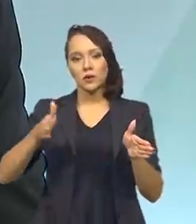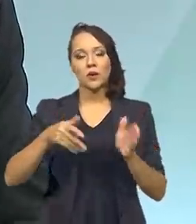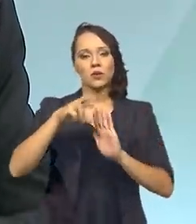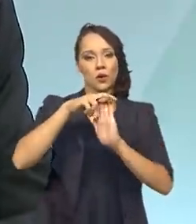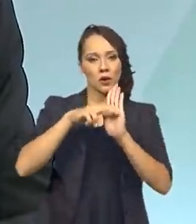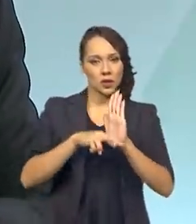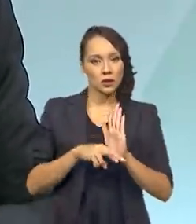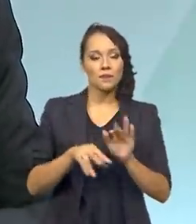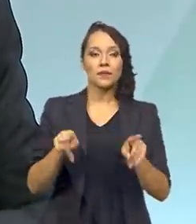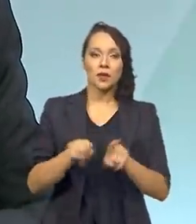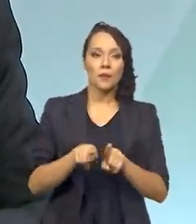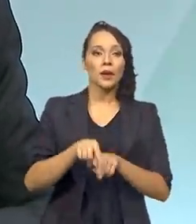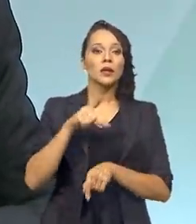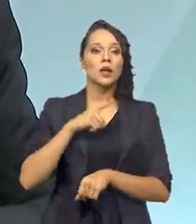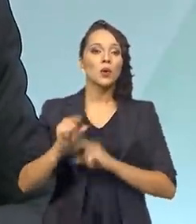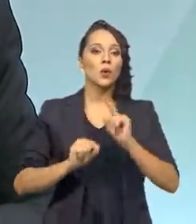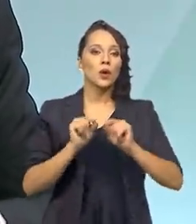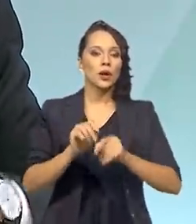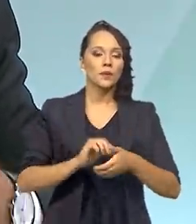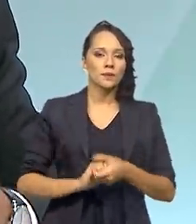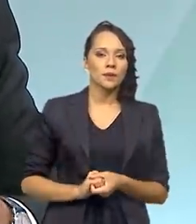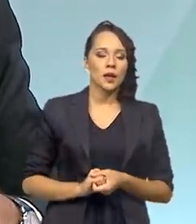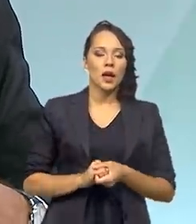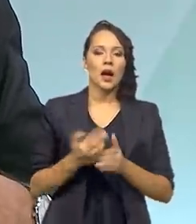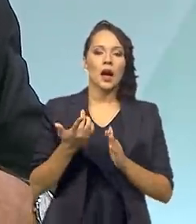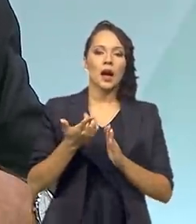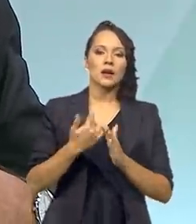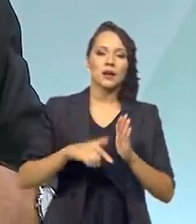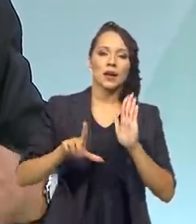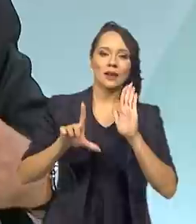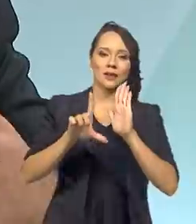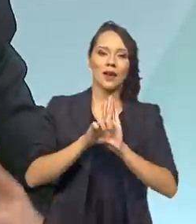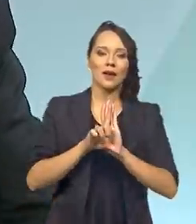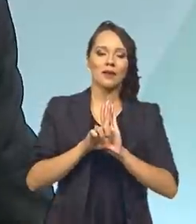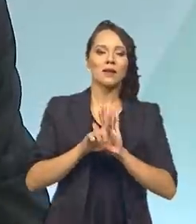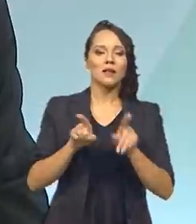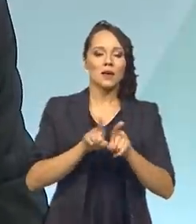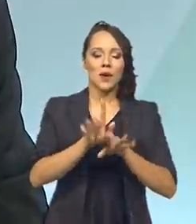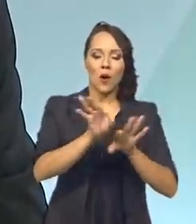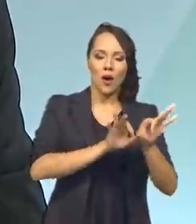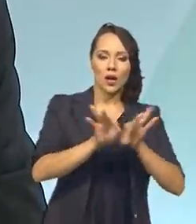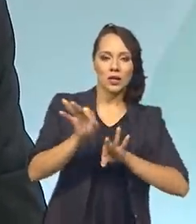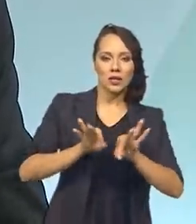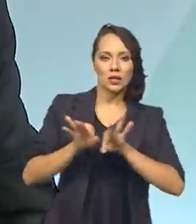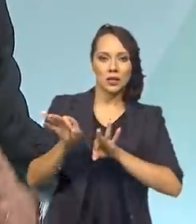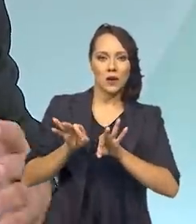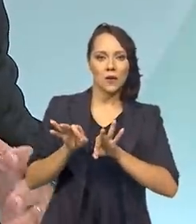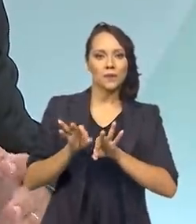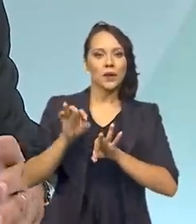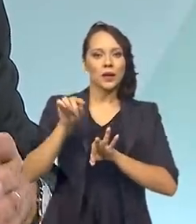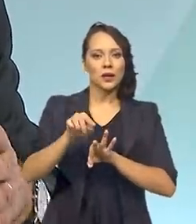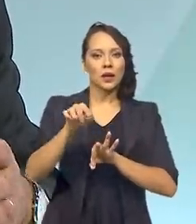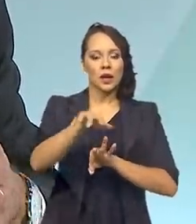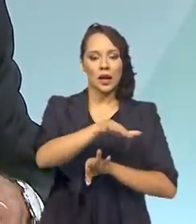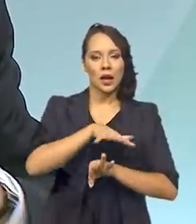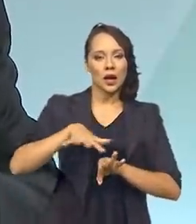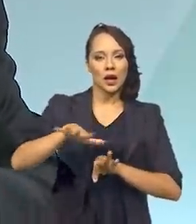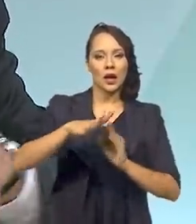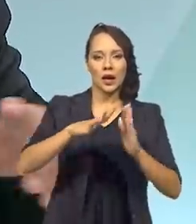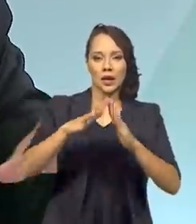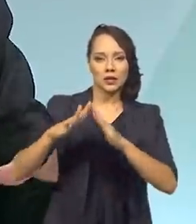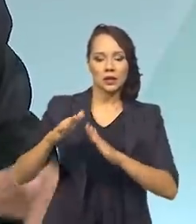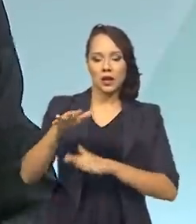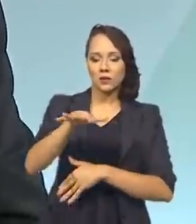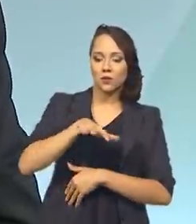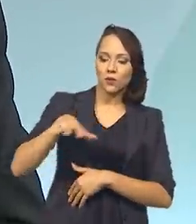regularização também vem a legalização e a reorganização daquela residência